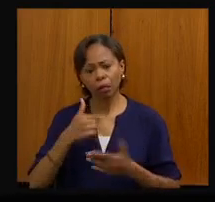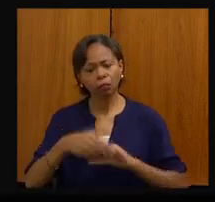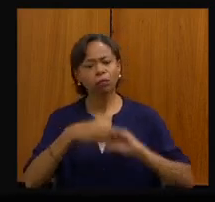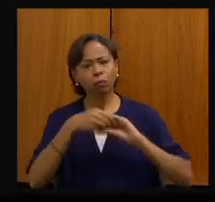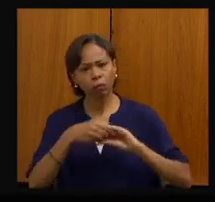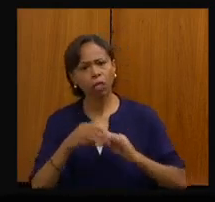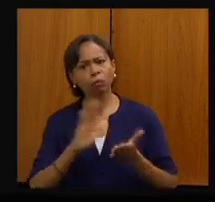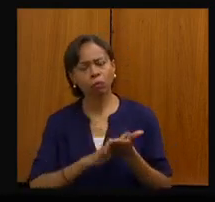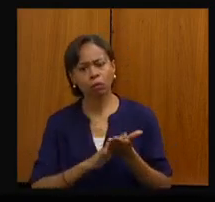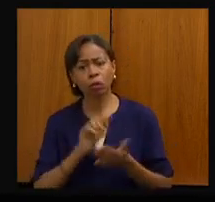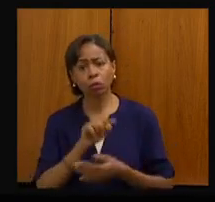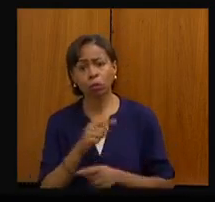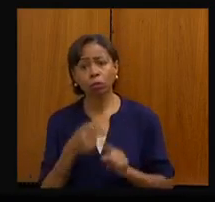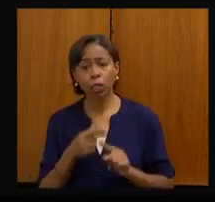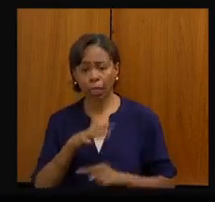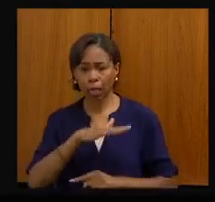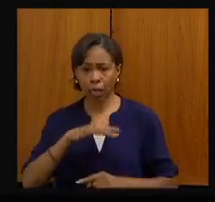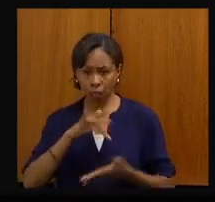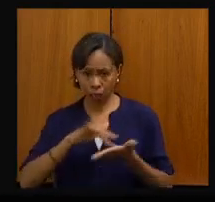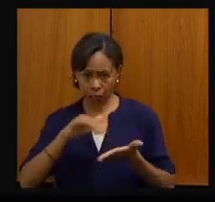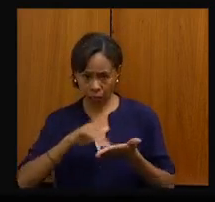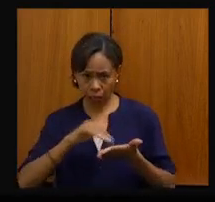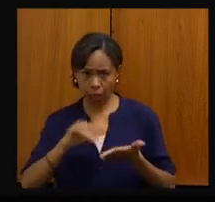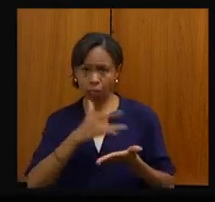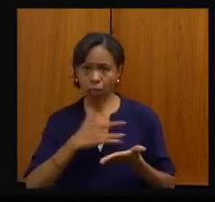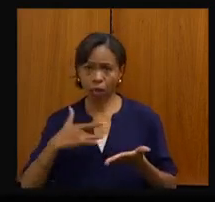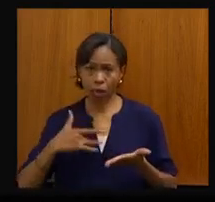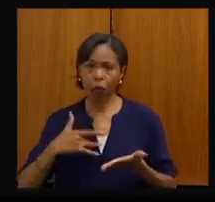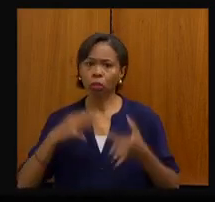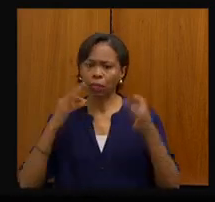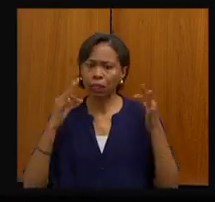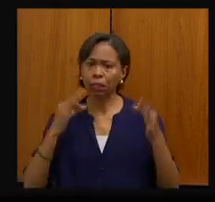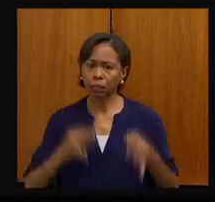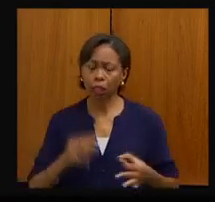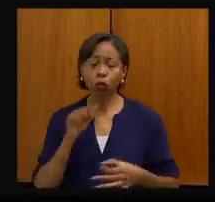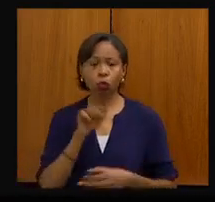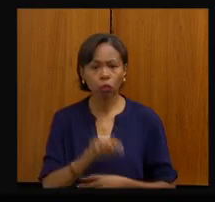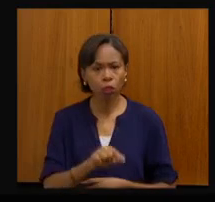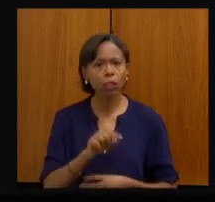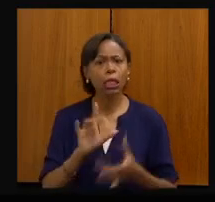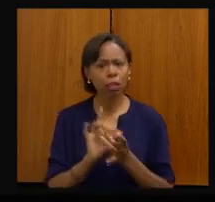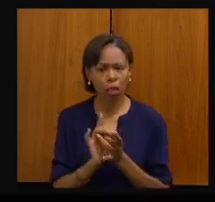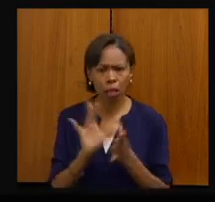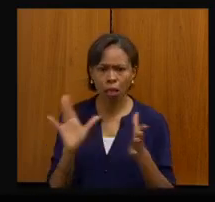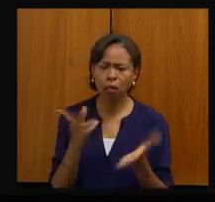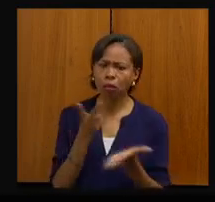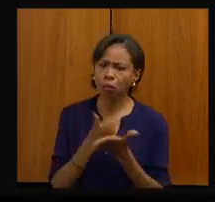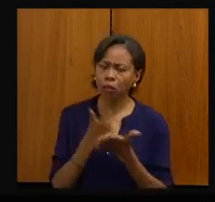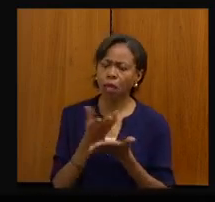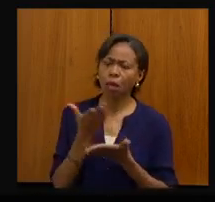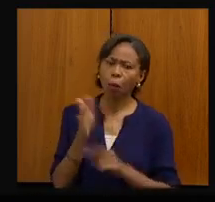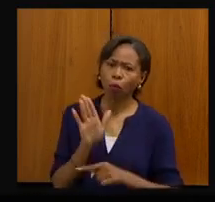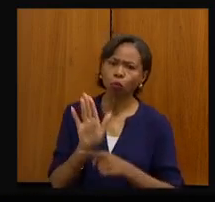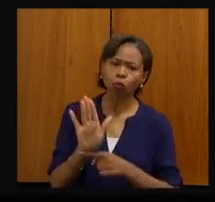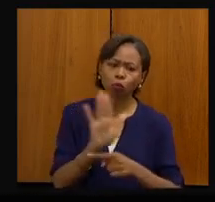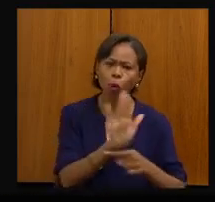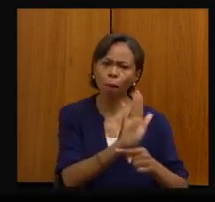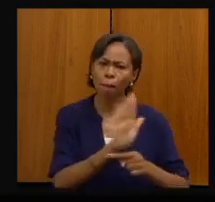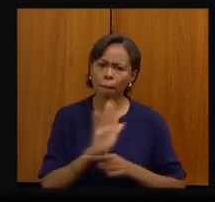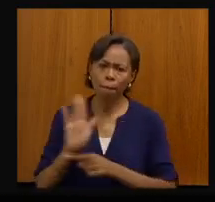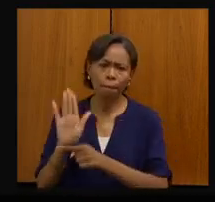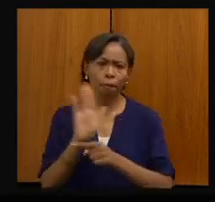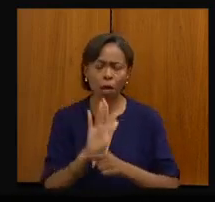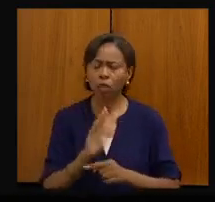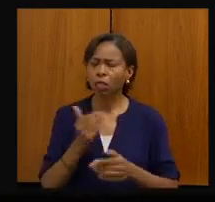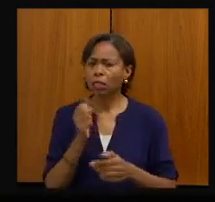a Secretaria de Saúde está no caminho certo. O senhor é um homem disponível, é um homem que atende todo mundo, independentemente